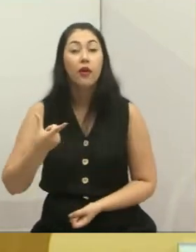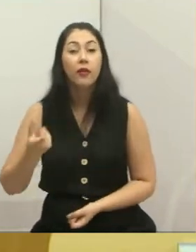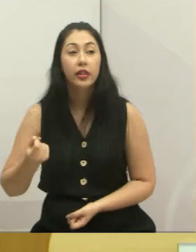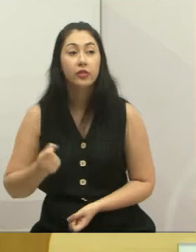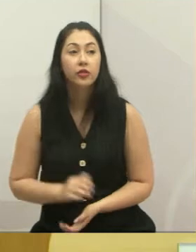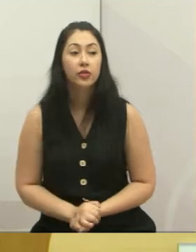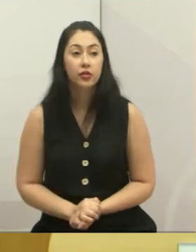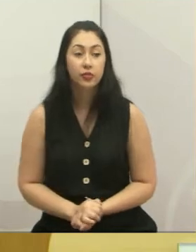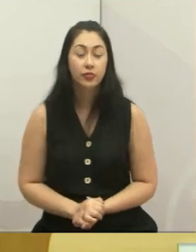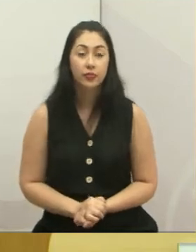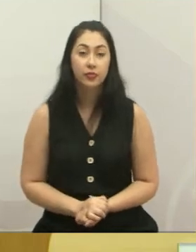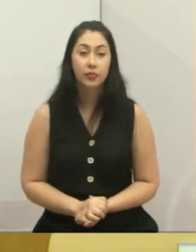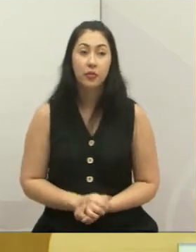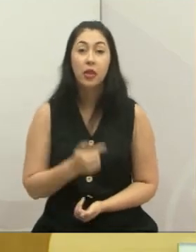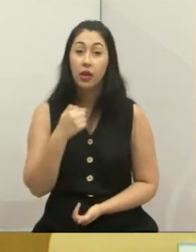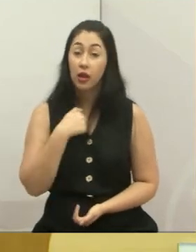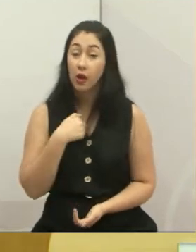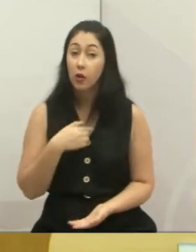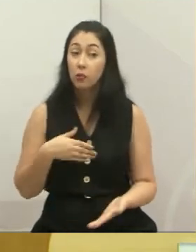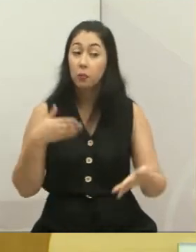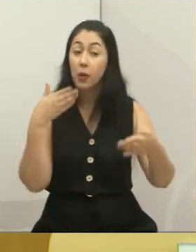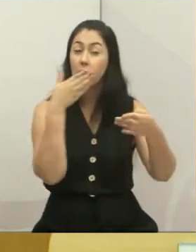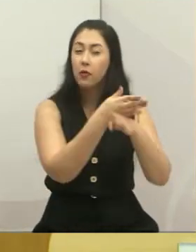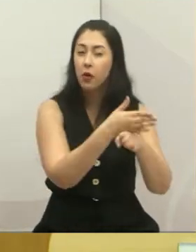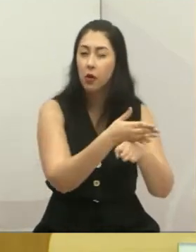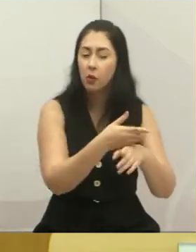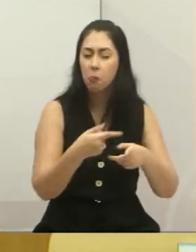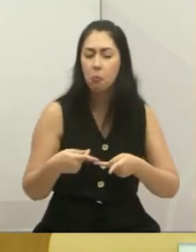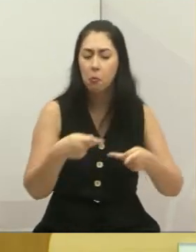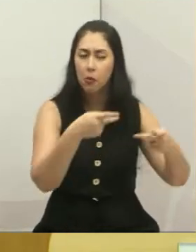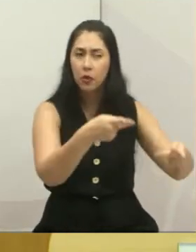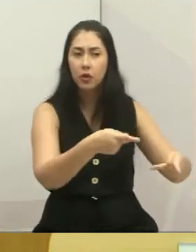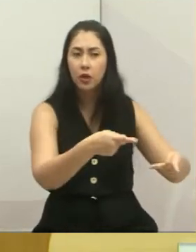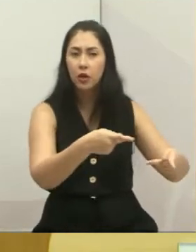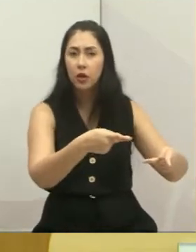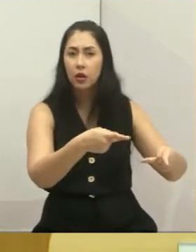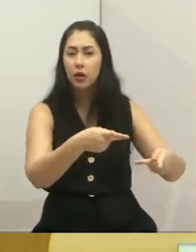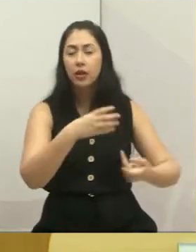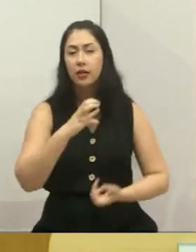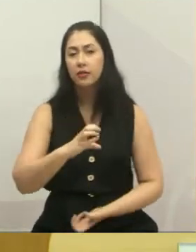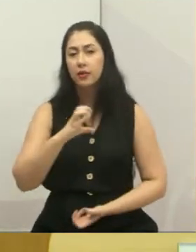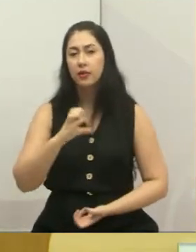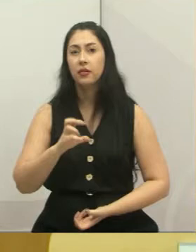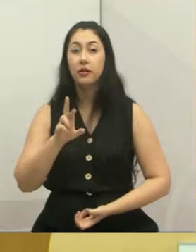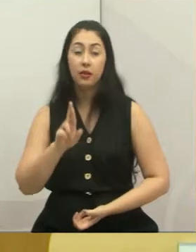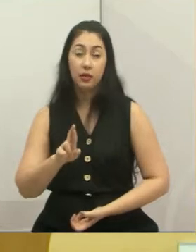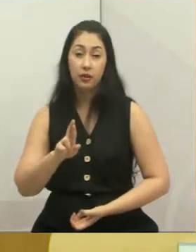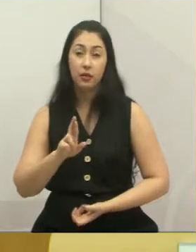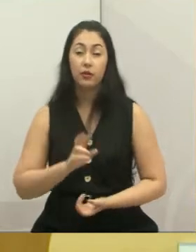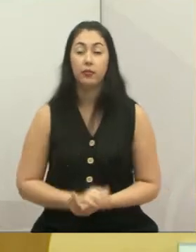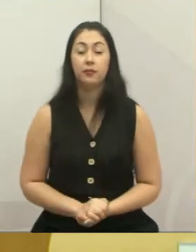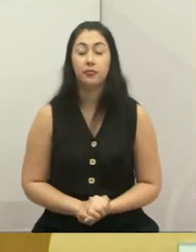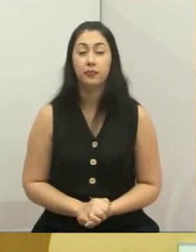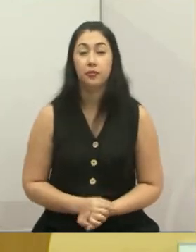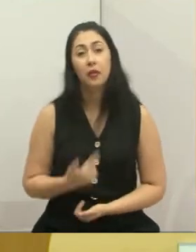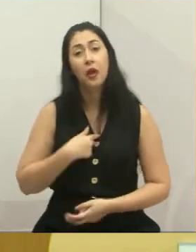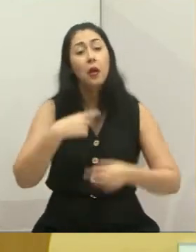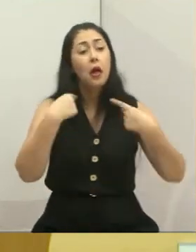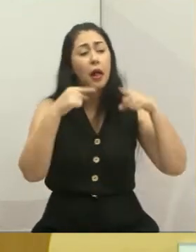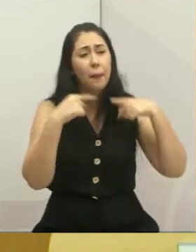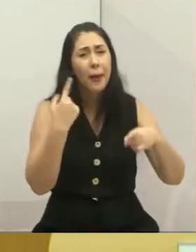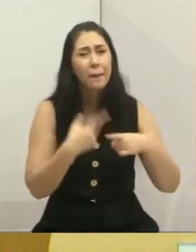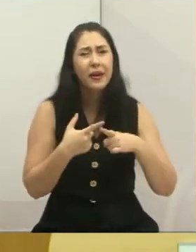eu estive lá na CCR Nova Dutra, e eu recramei da